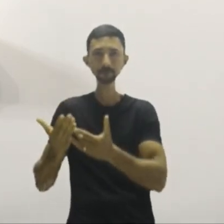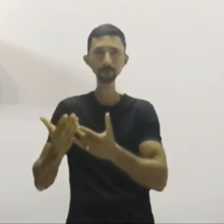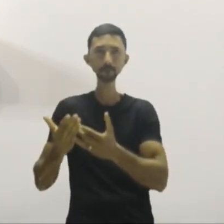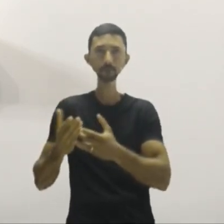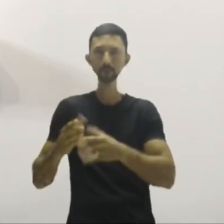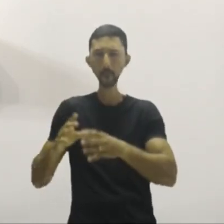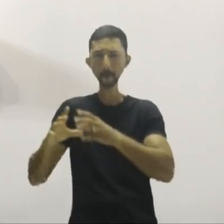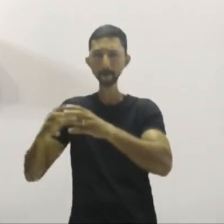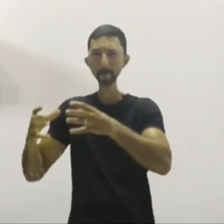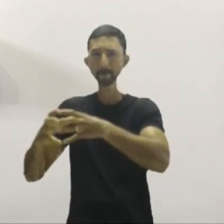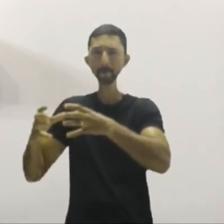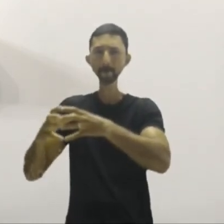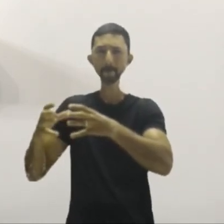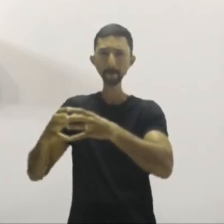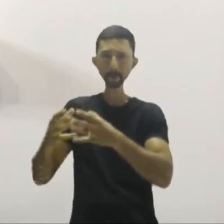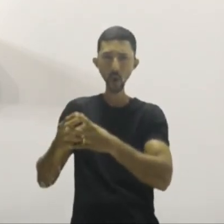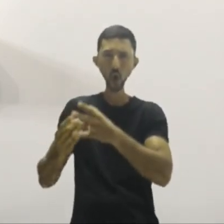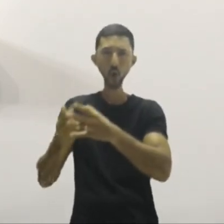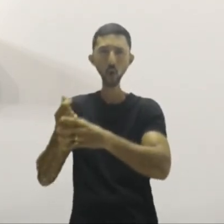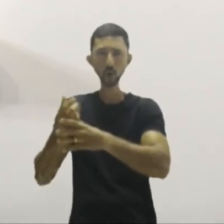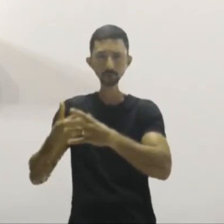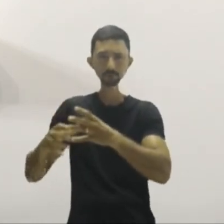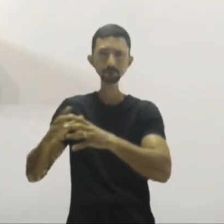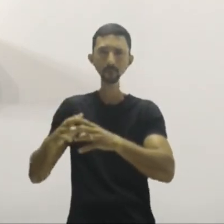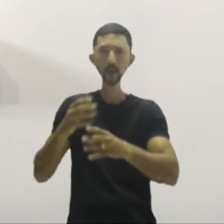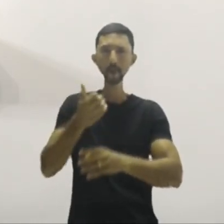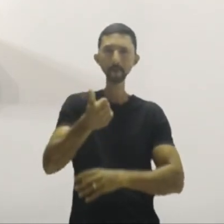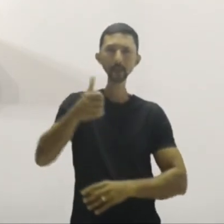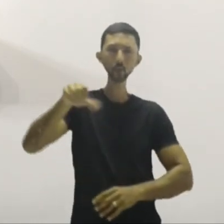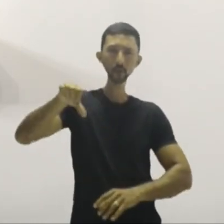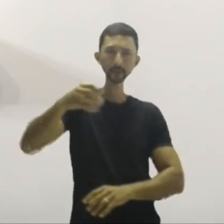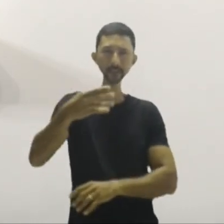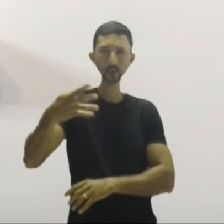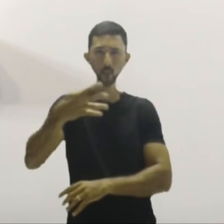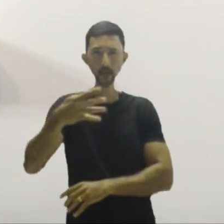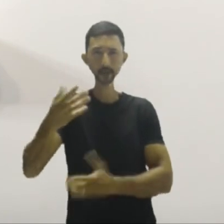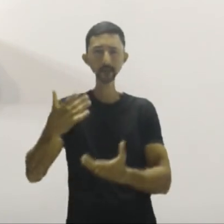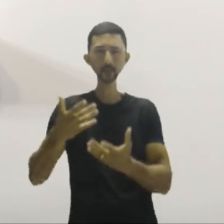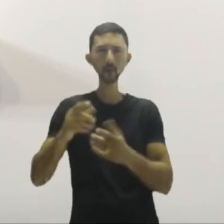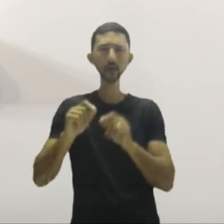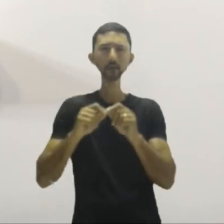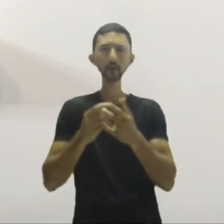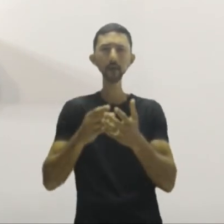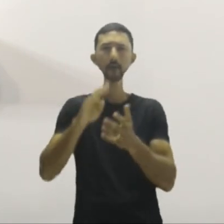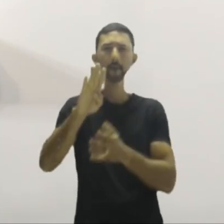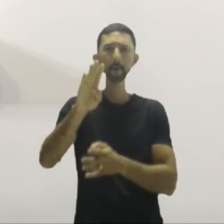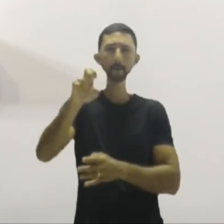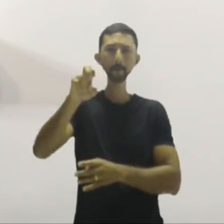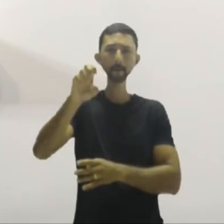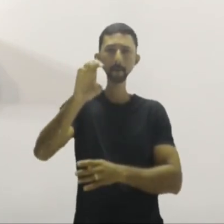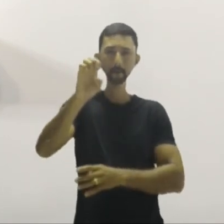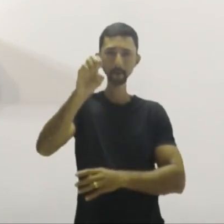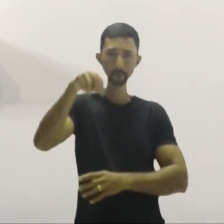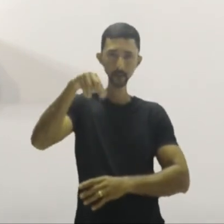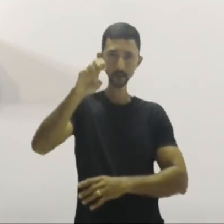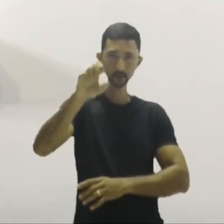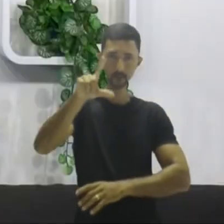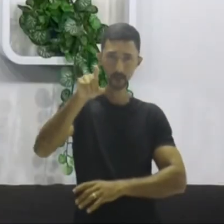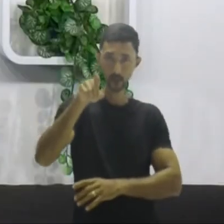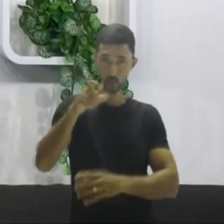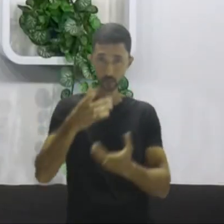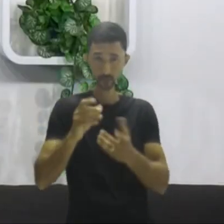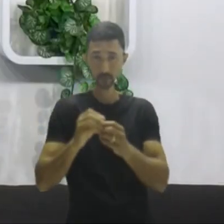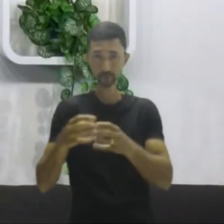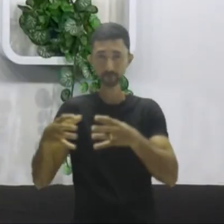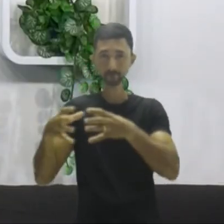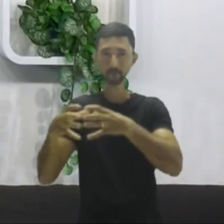que nós podemos chamar de bloco econômico em 1944, vai ser a Benelux, mas a União